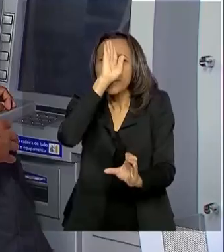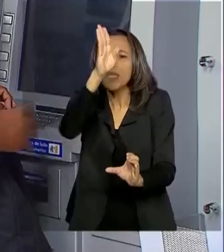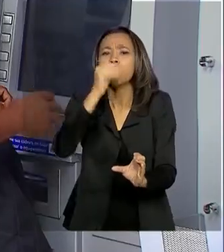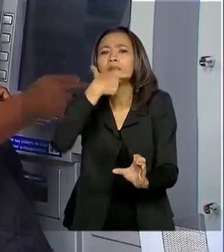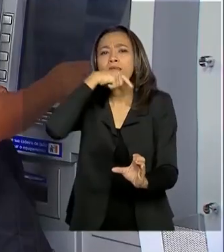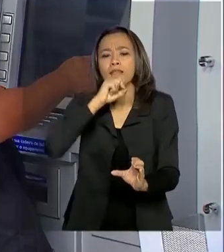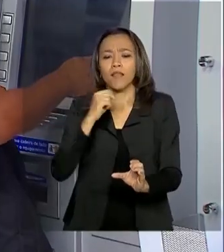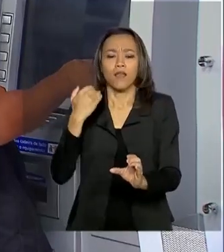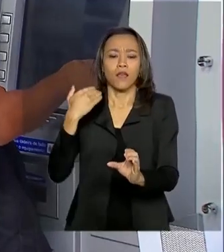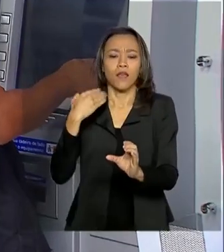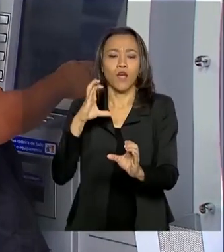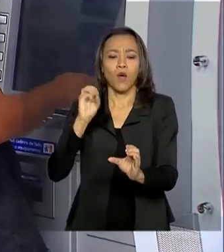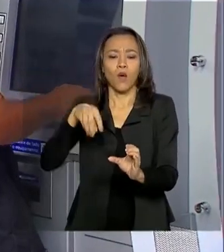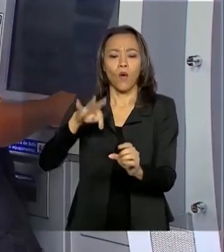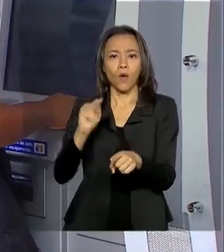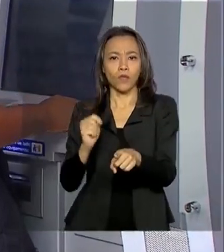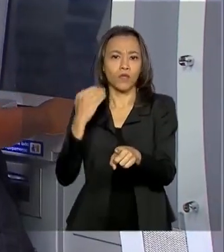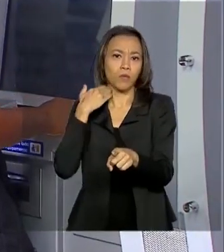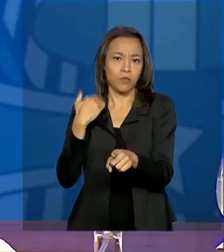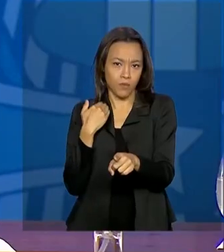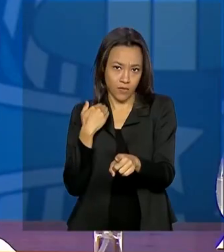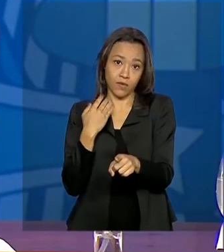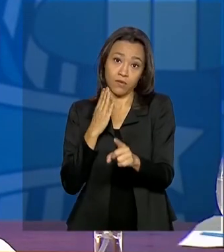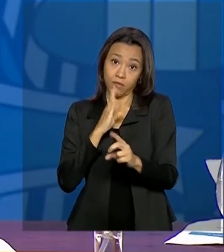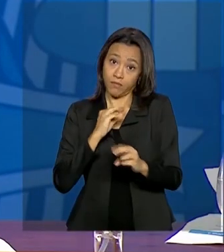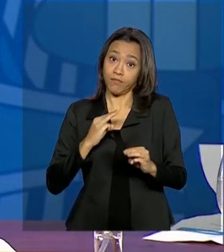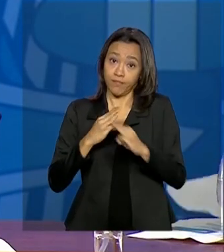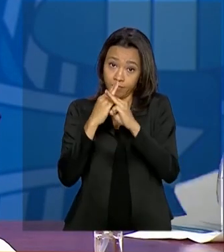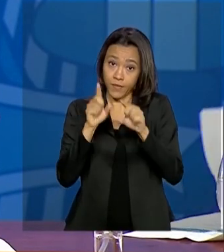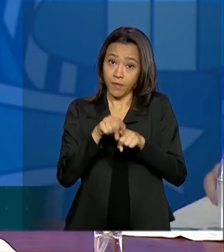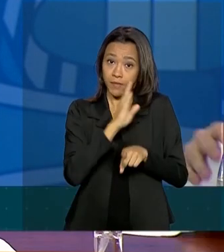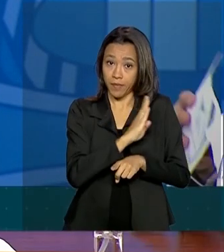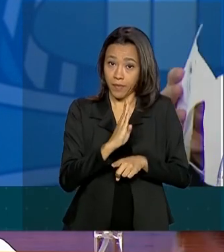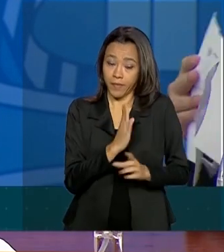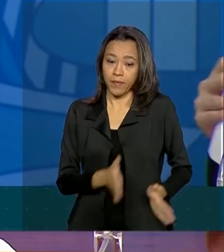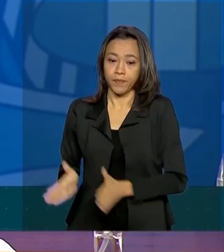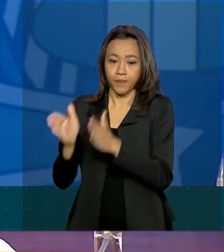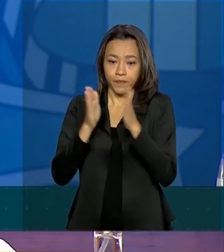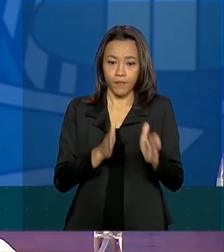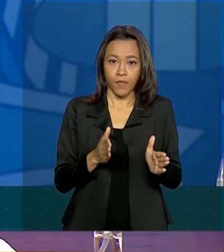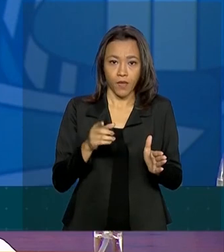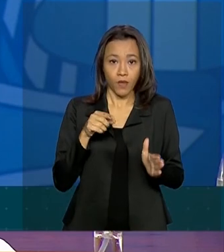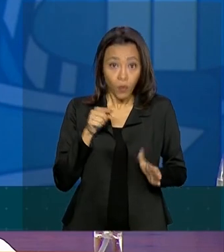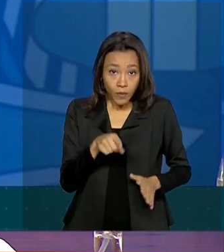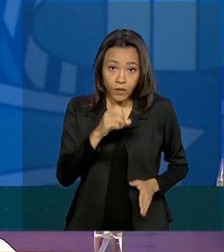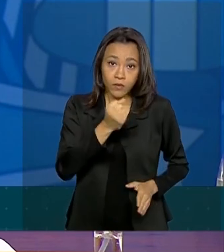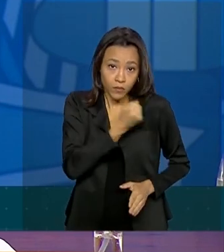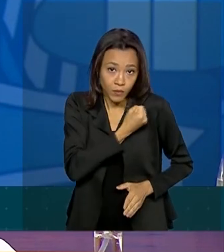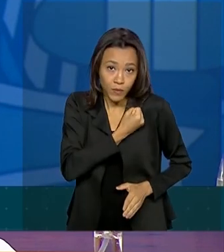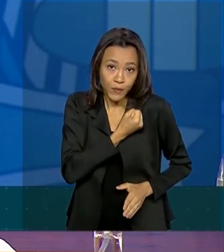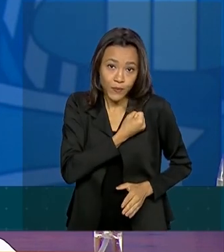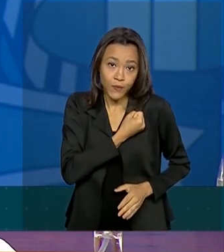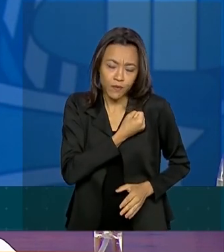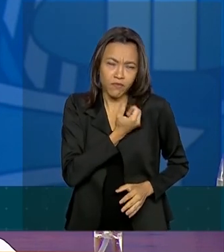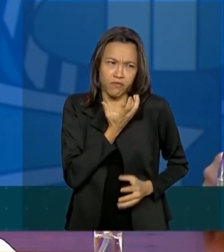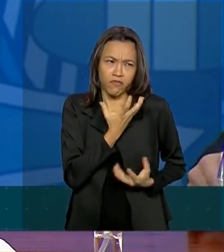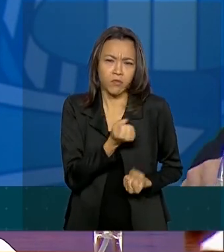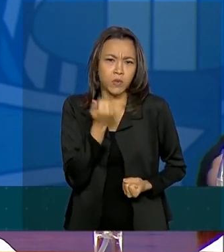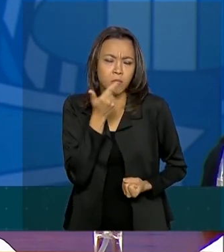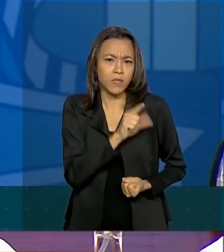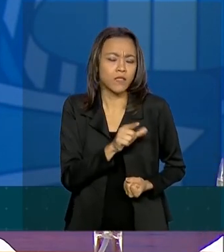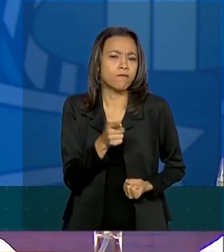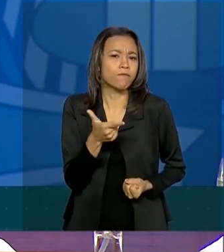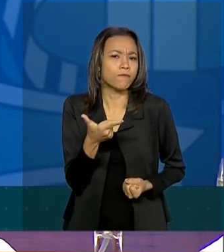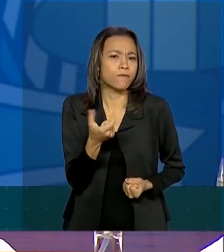conta na Caixa Econômica e no Banco do Brasil. Com este número, nós vamos alcançar um número próximo de 20